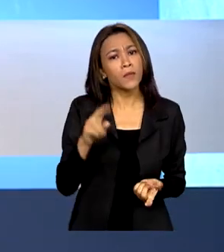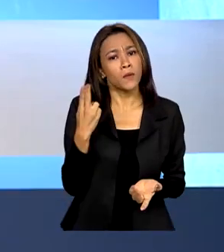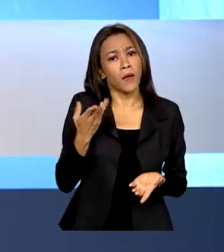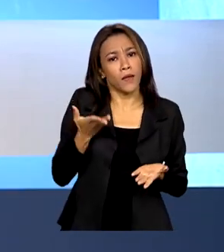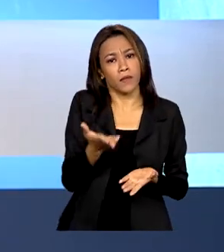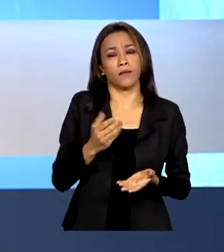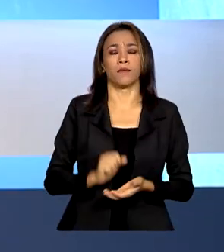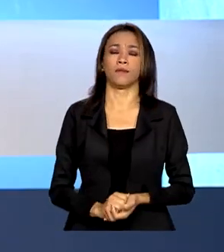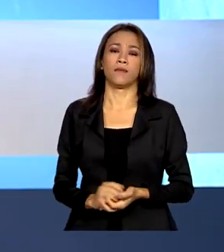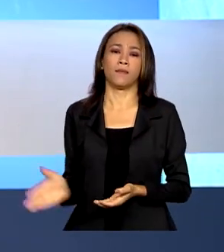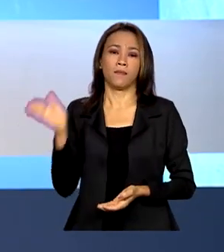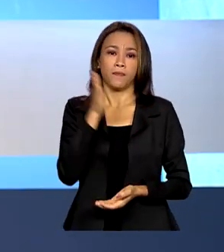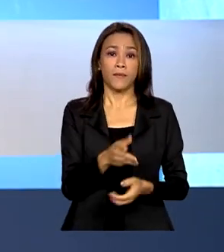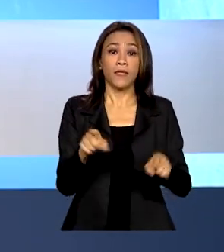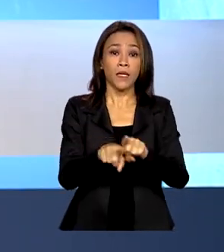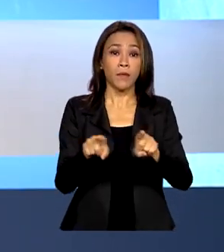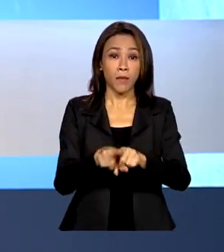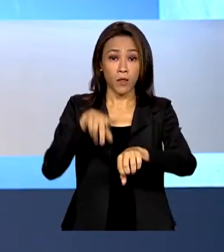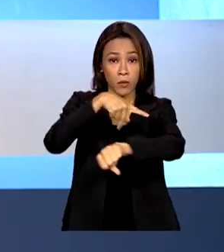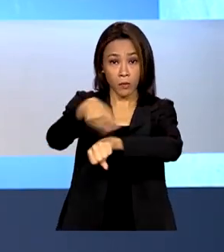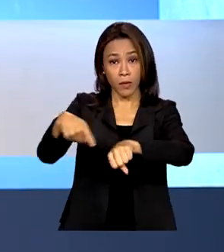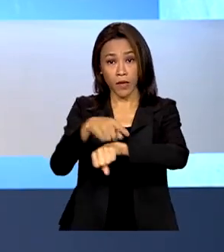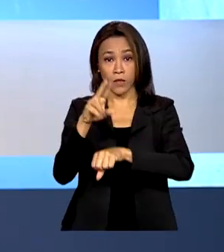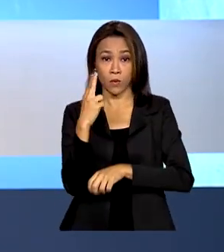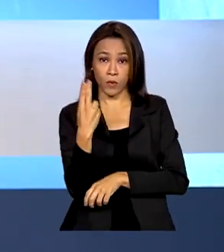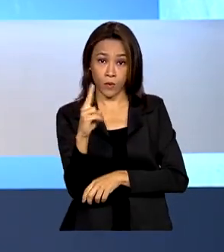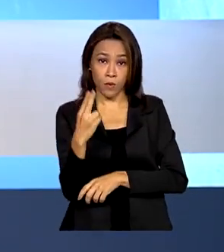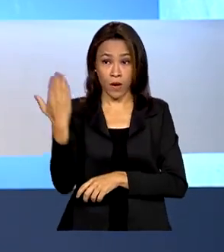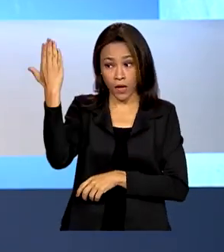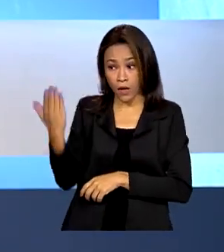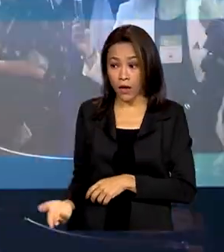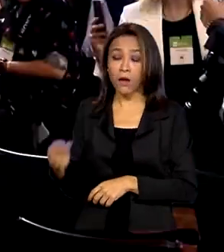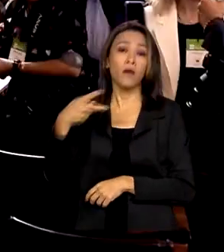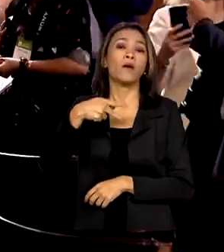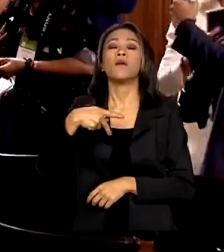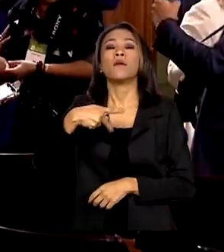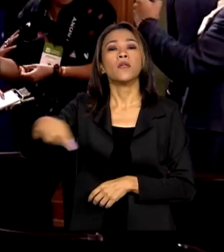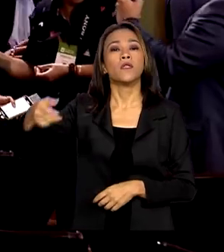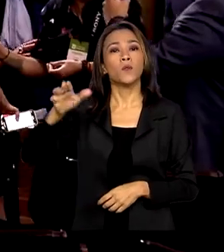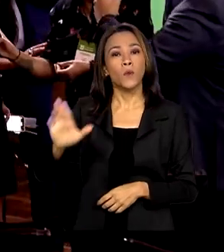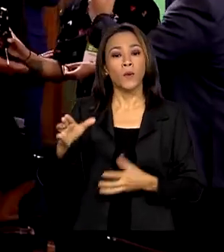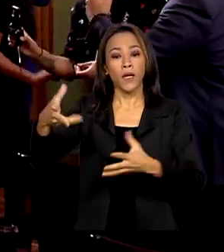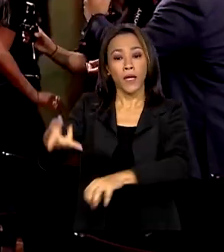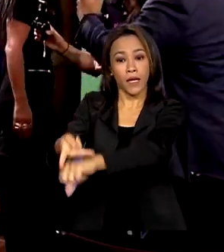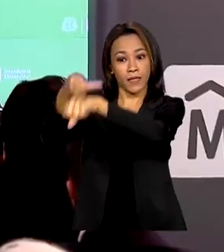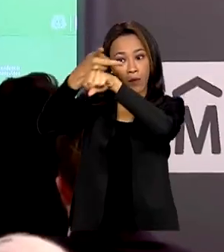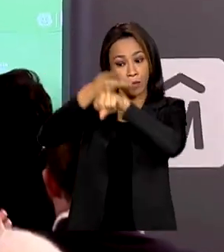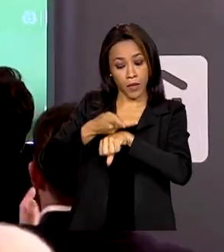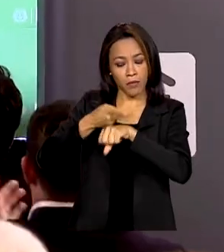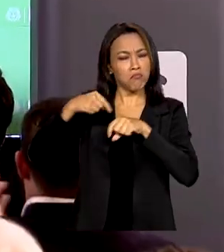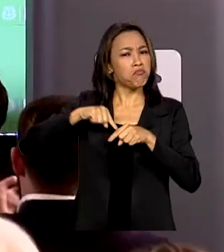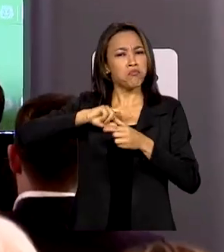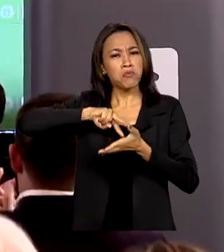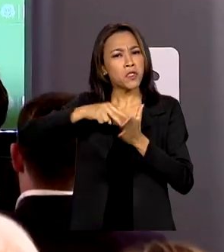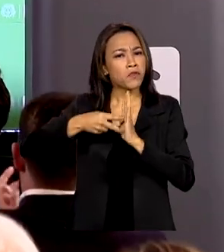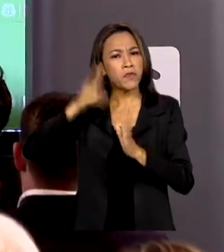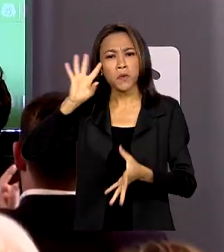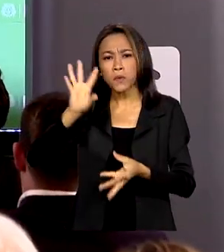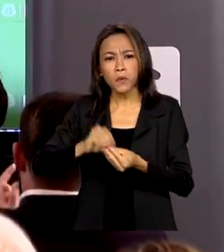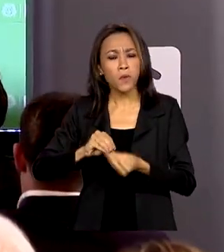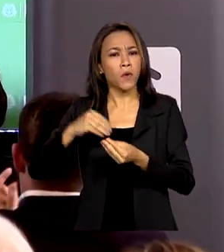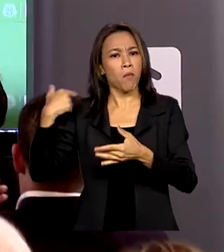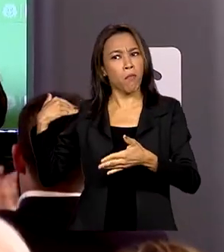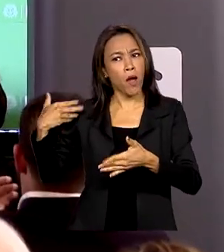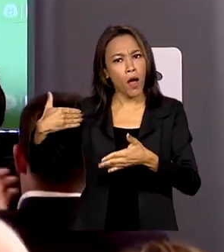E também no Uruguai, Lula recebeu um prêmio que simboliza o histórico de atuação do presidente